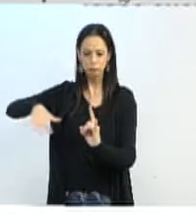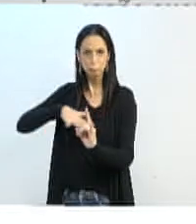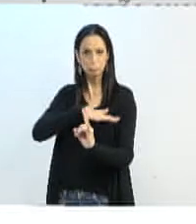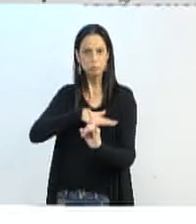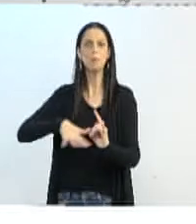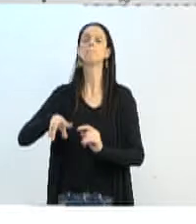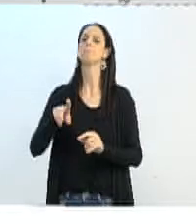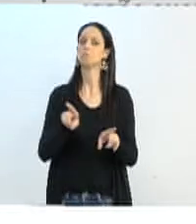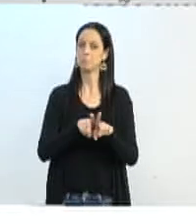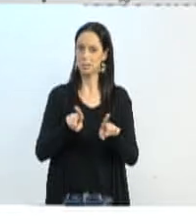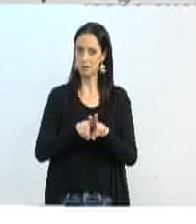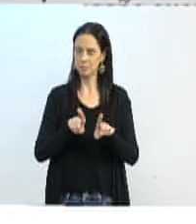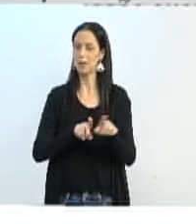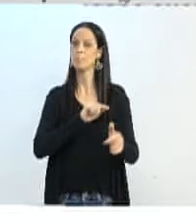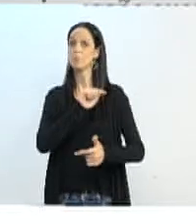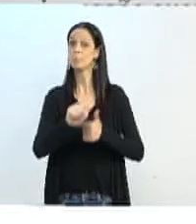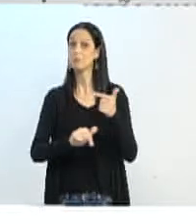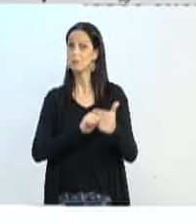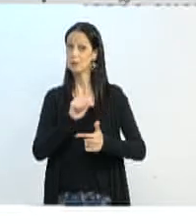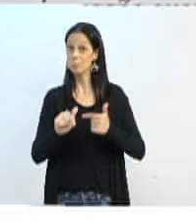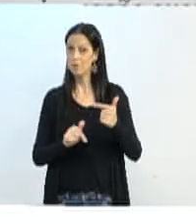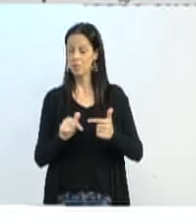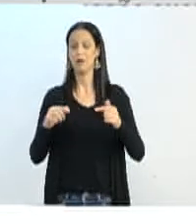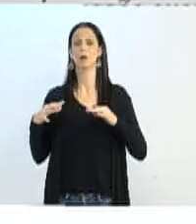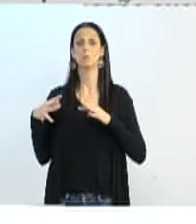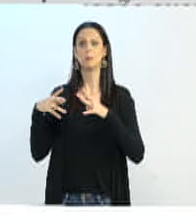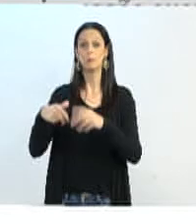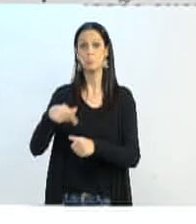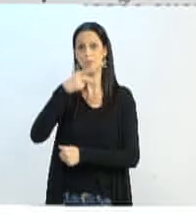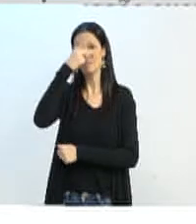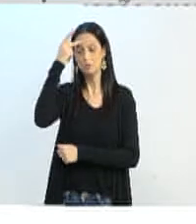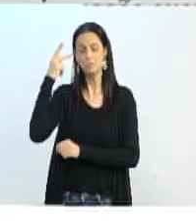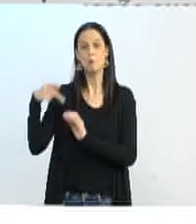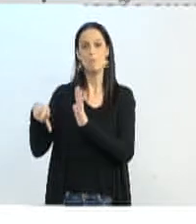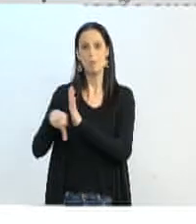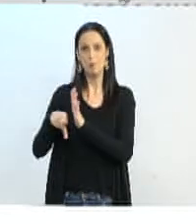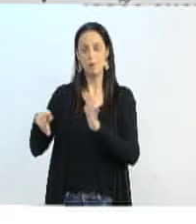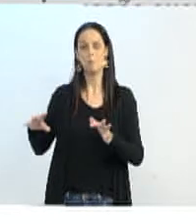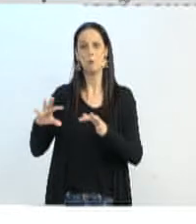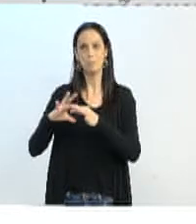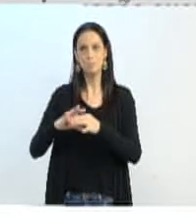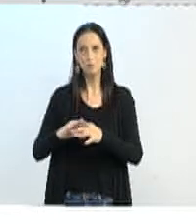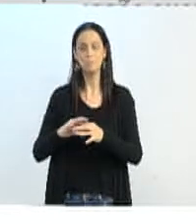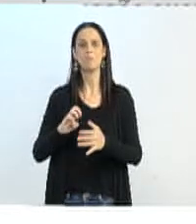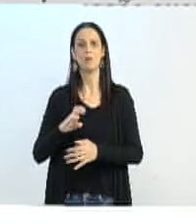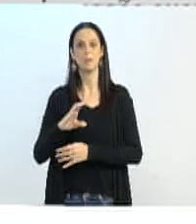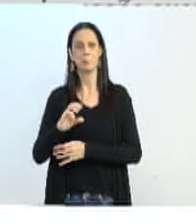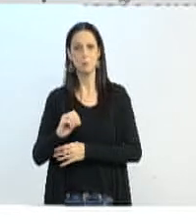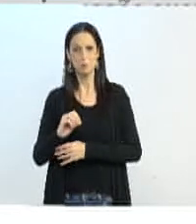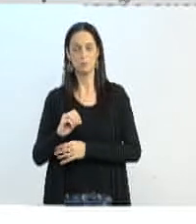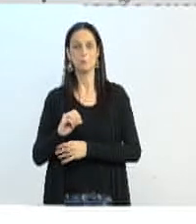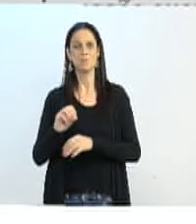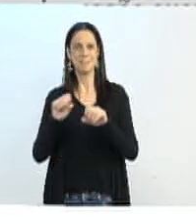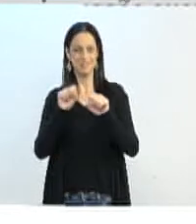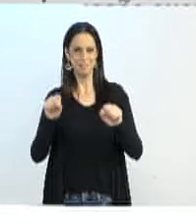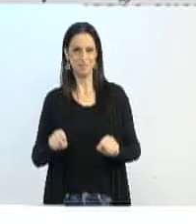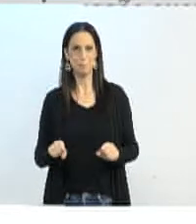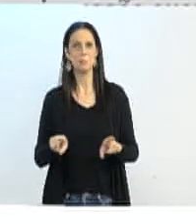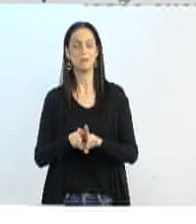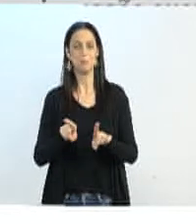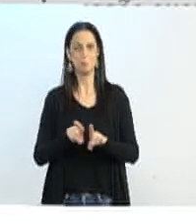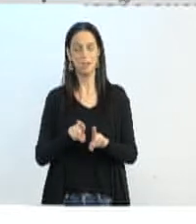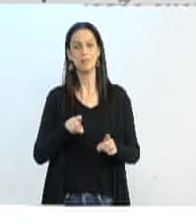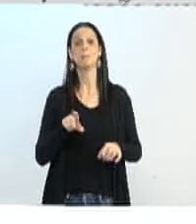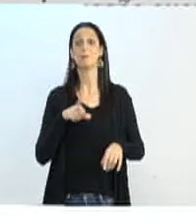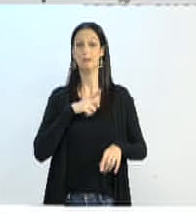trabalhar, e já estamos trabalhando isso, com todos os atores do ecossistema. A gente sempre fala da quadro para eles aqui. Aqui a gente fala do setor público,